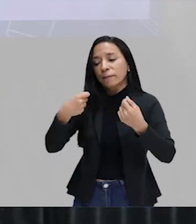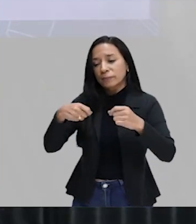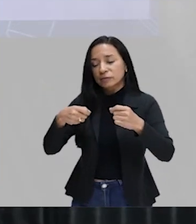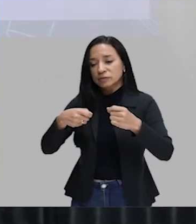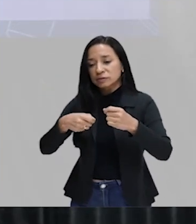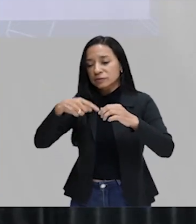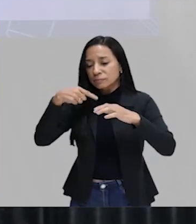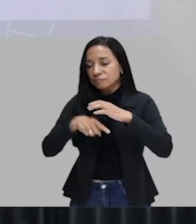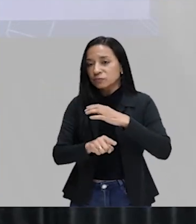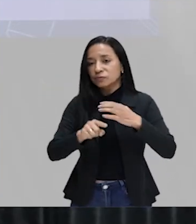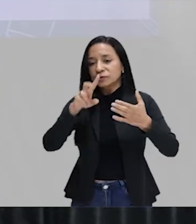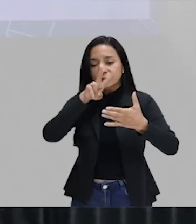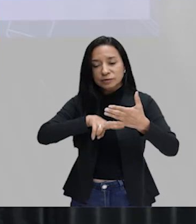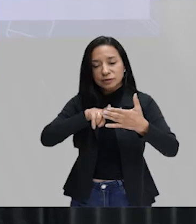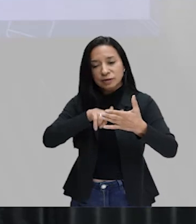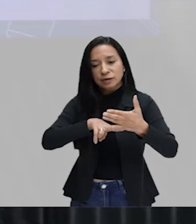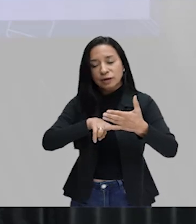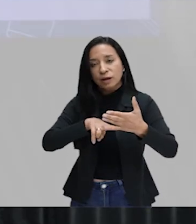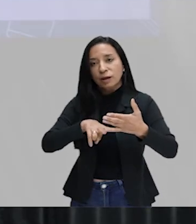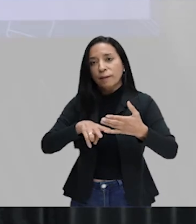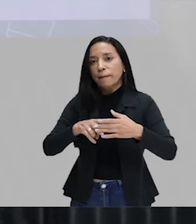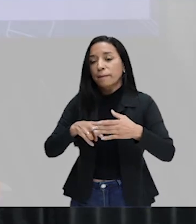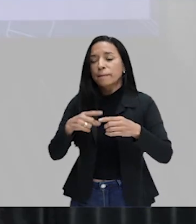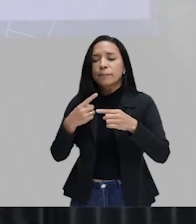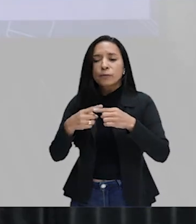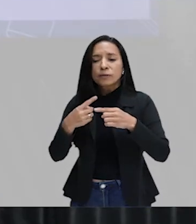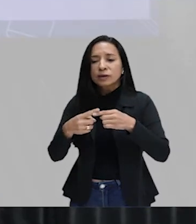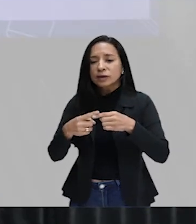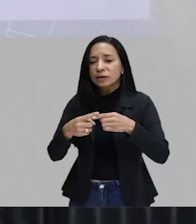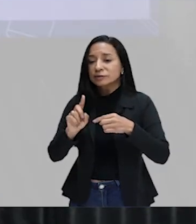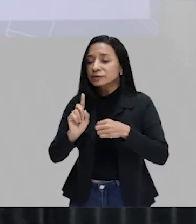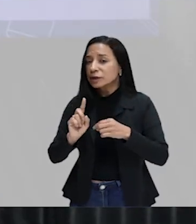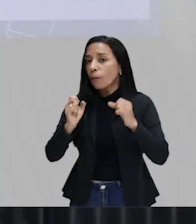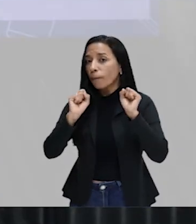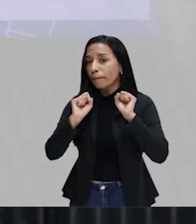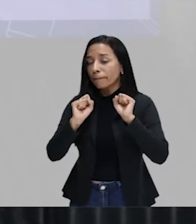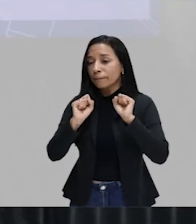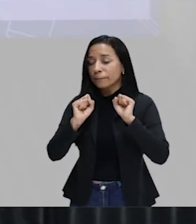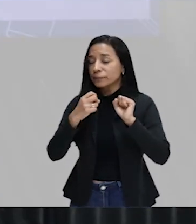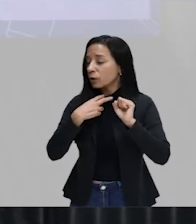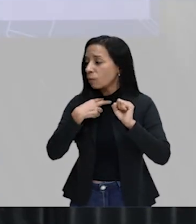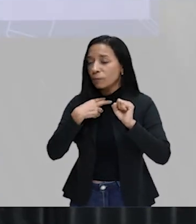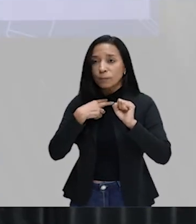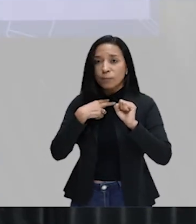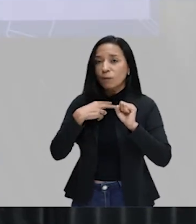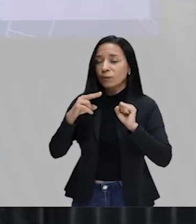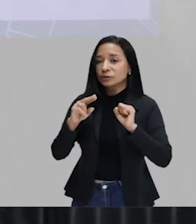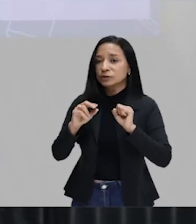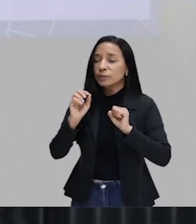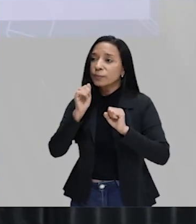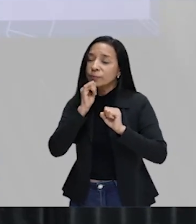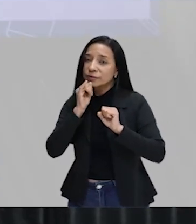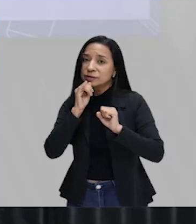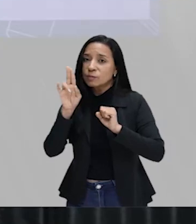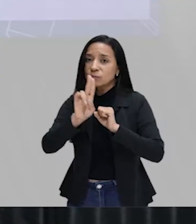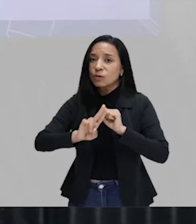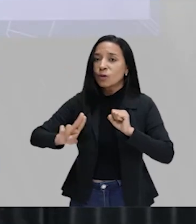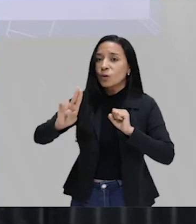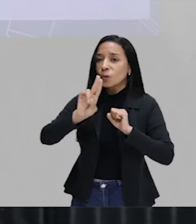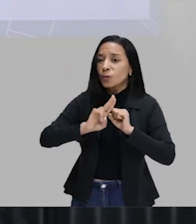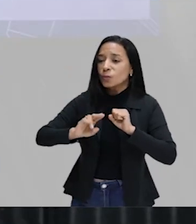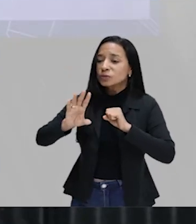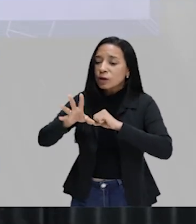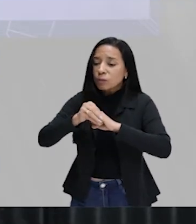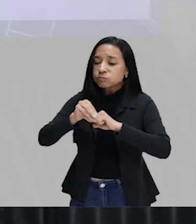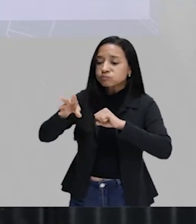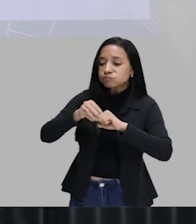não se limite ao senso comum. O que é o senso comum? É aquilo que todo mundo pensa, que fica na superficialidade, não há um aprofundamento da ideia.